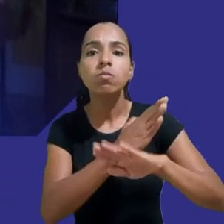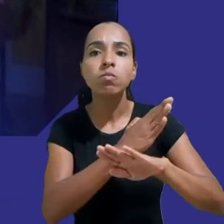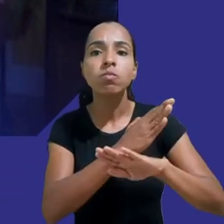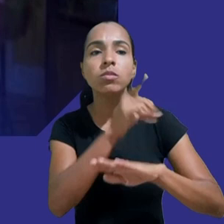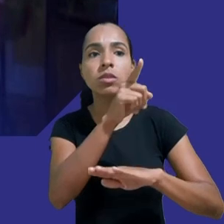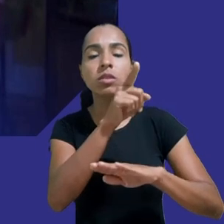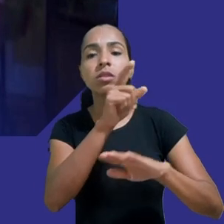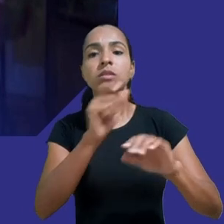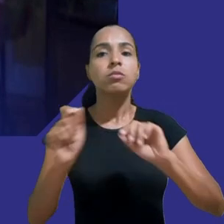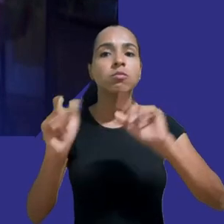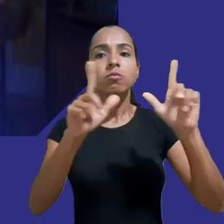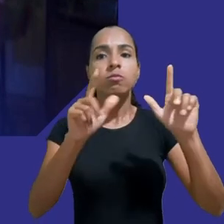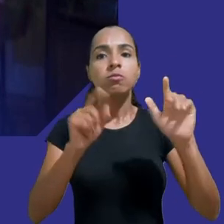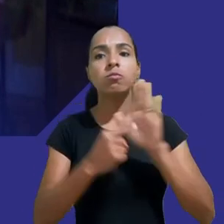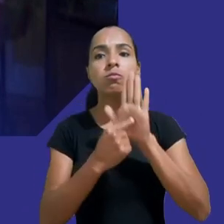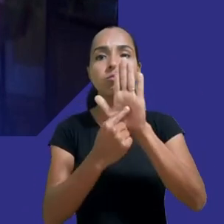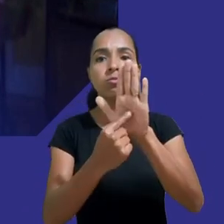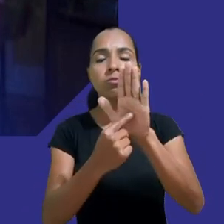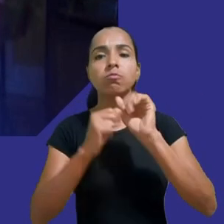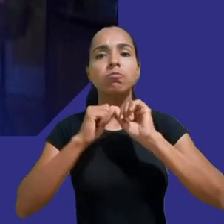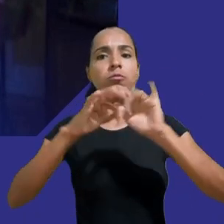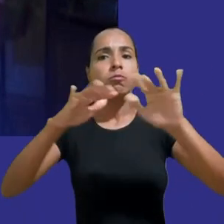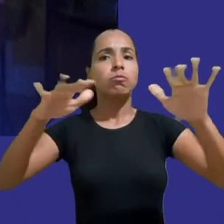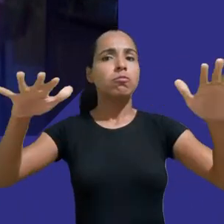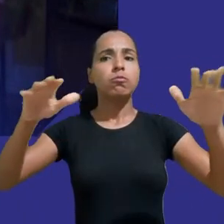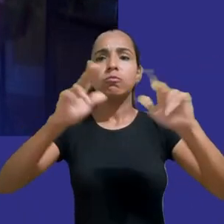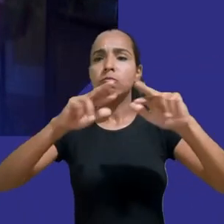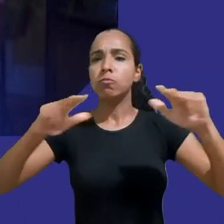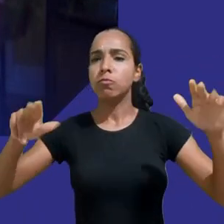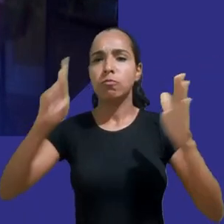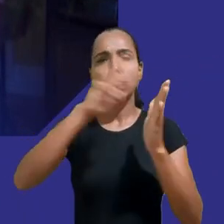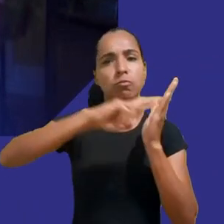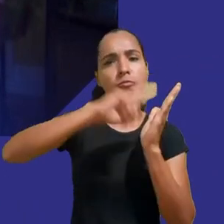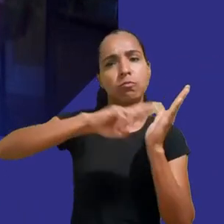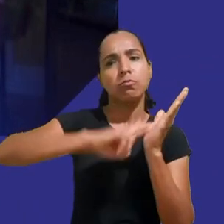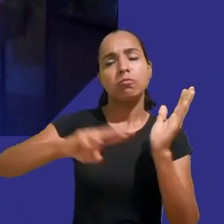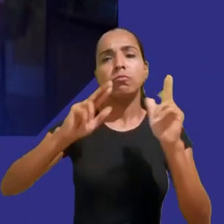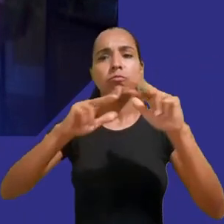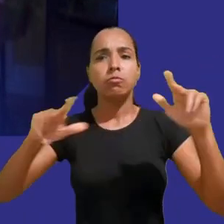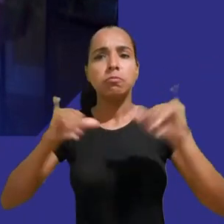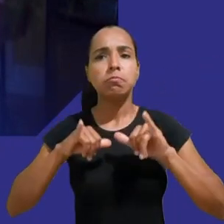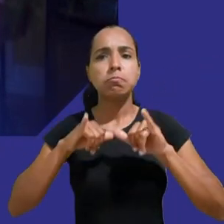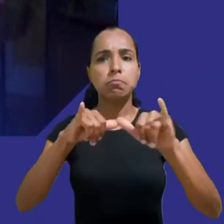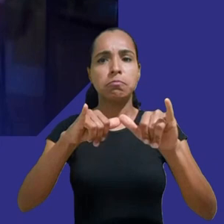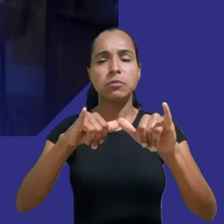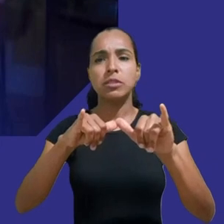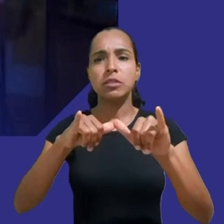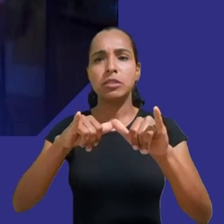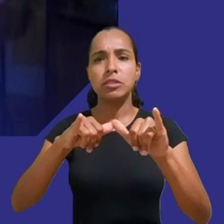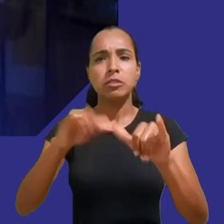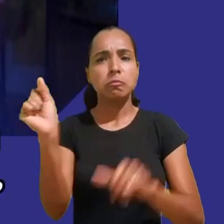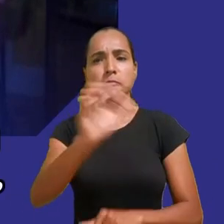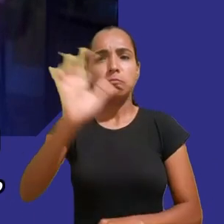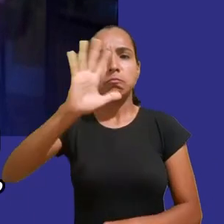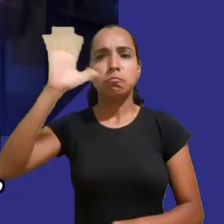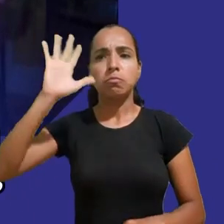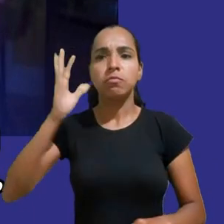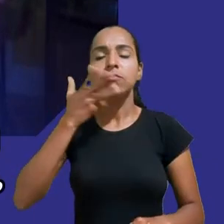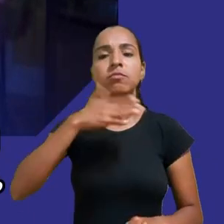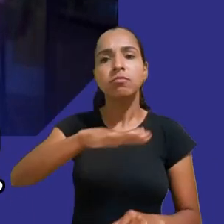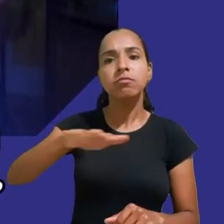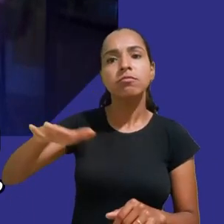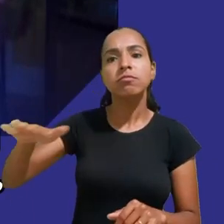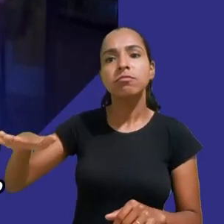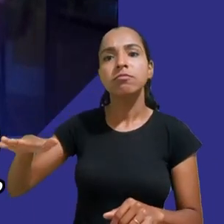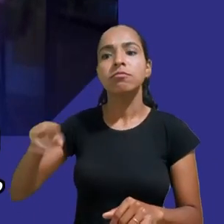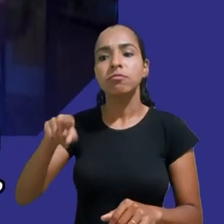publicou diversos relatórios como o iSpy o mercado bilionário da publicidade infantil também é o demandante principal em um processo